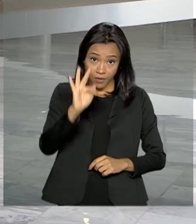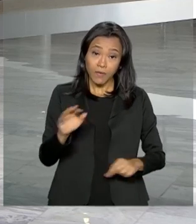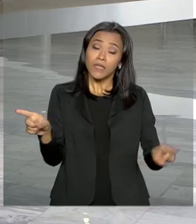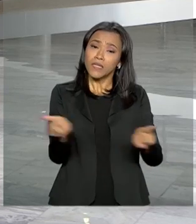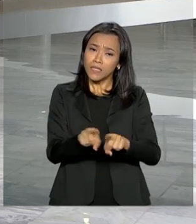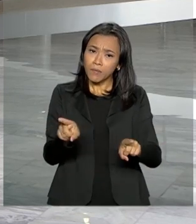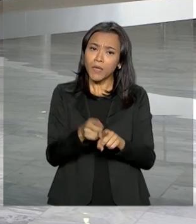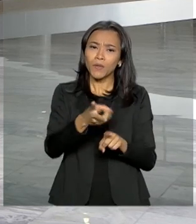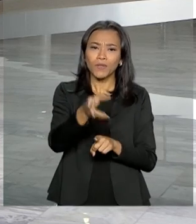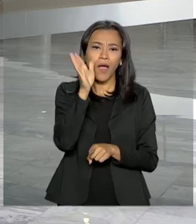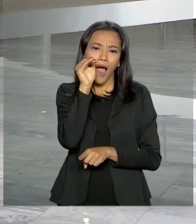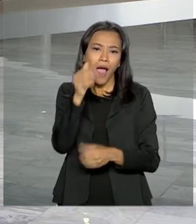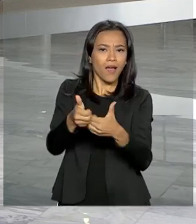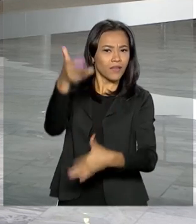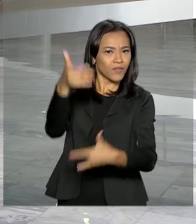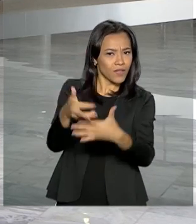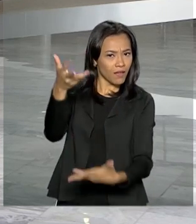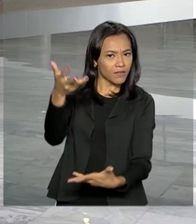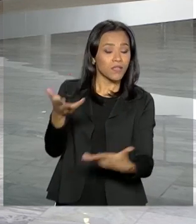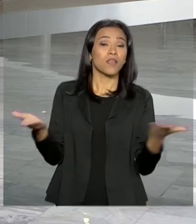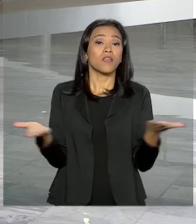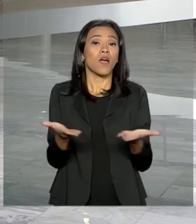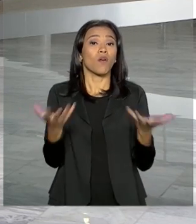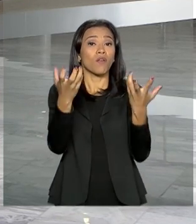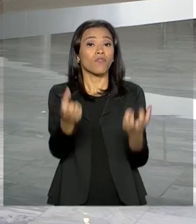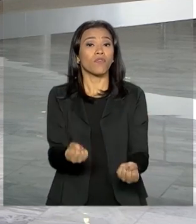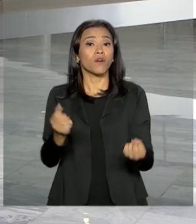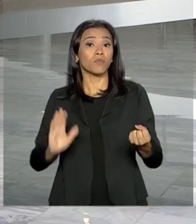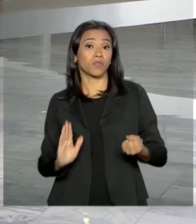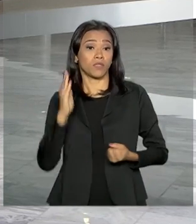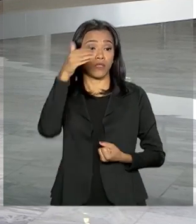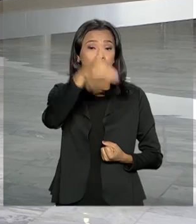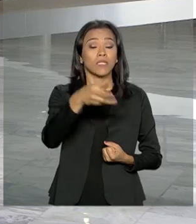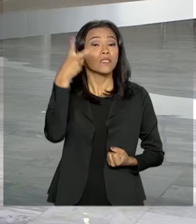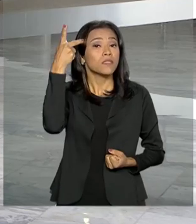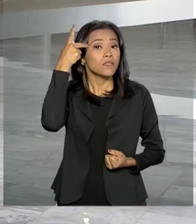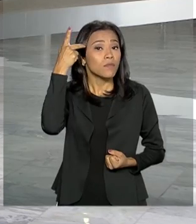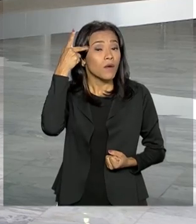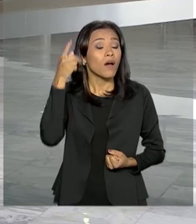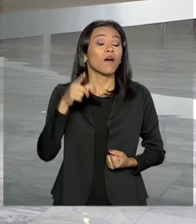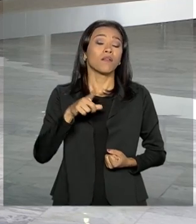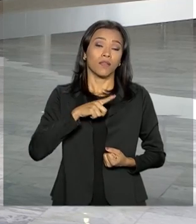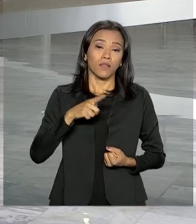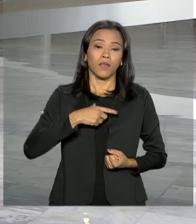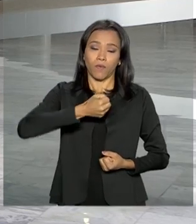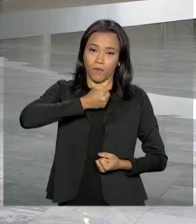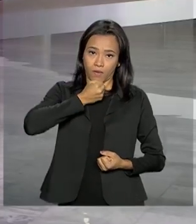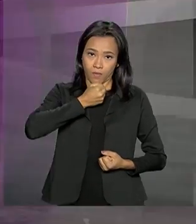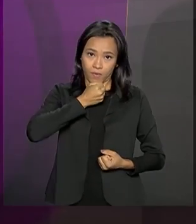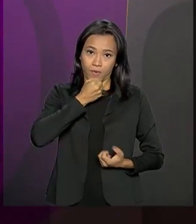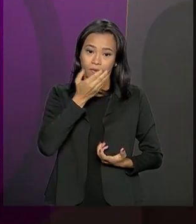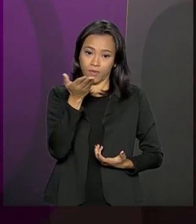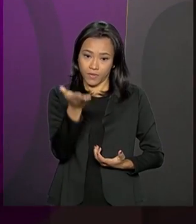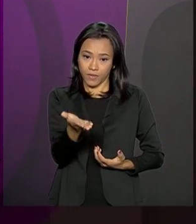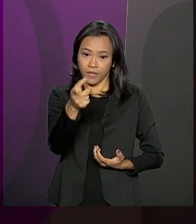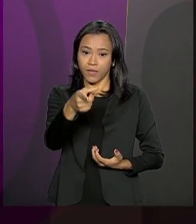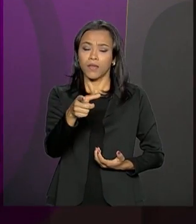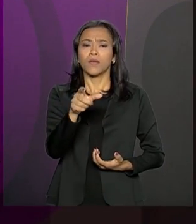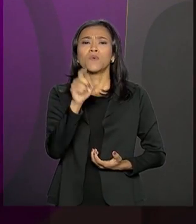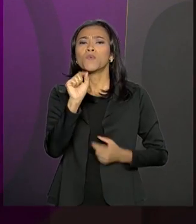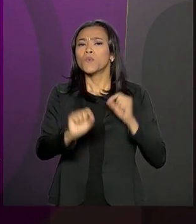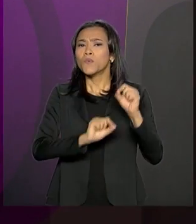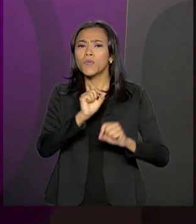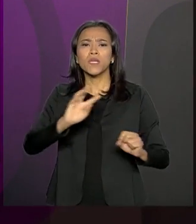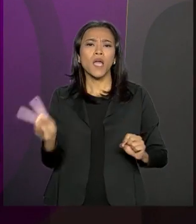e nas nossas redes sociais. E nós vamos agora direto a São Paulo, onde está o repórter Ricardo Ferraz com os